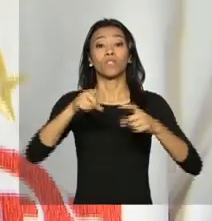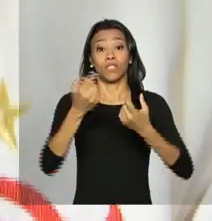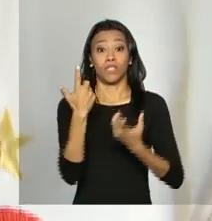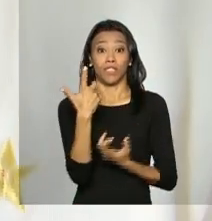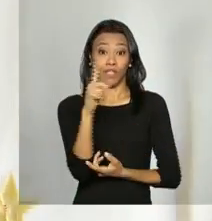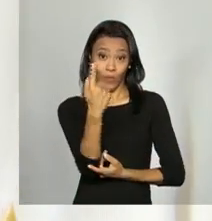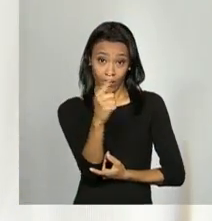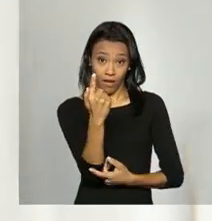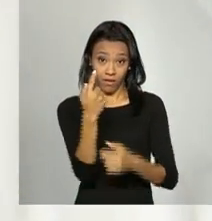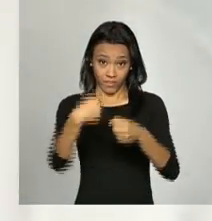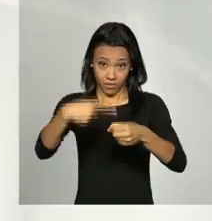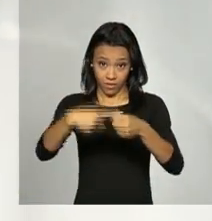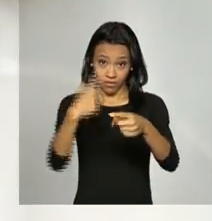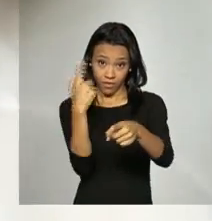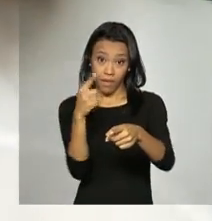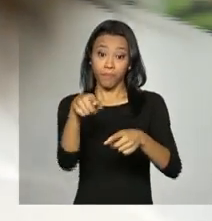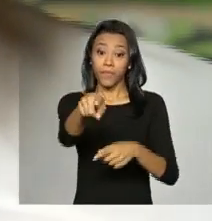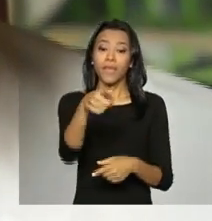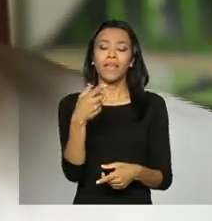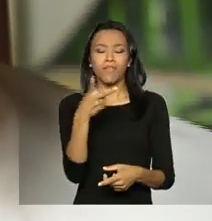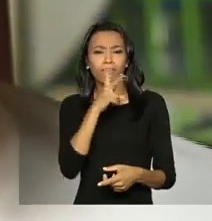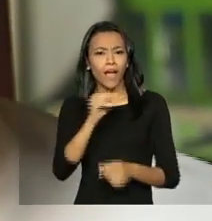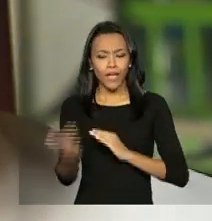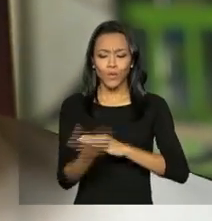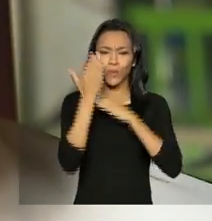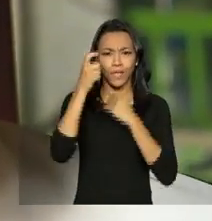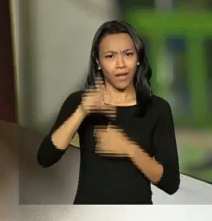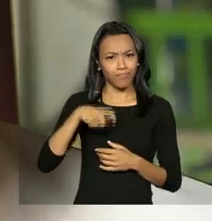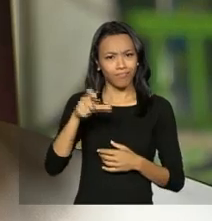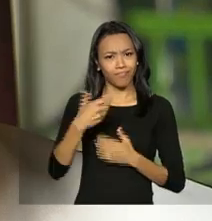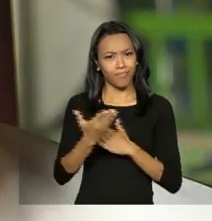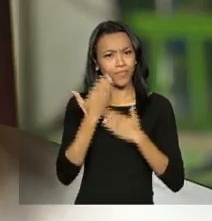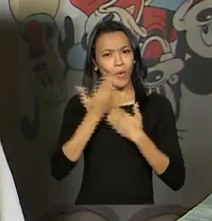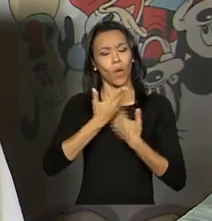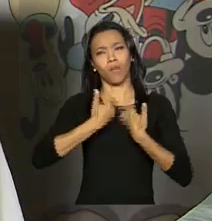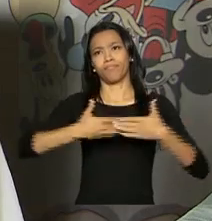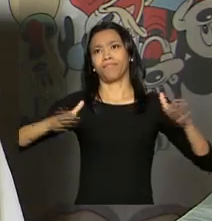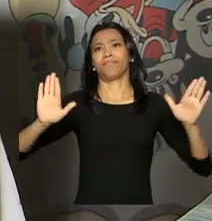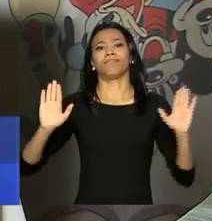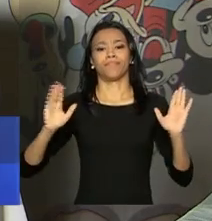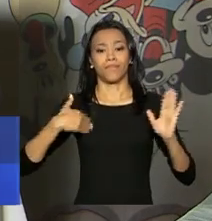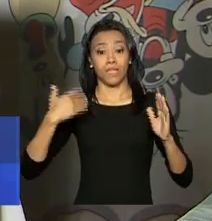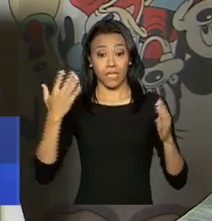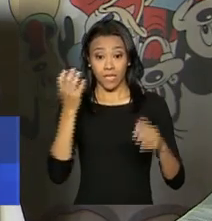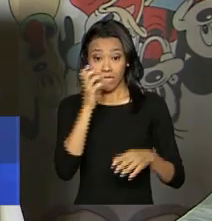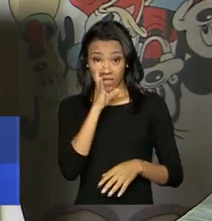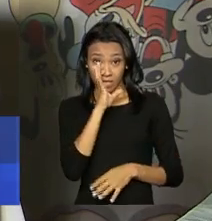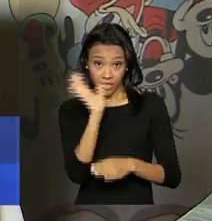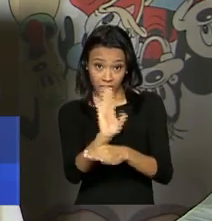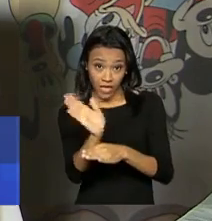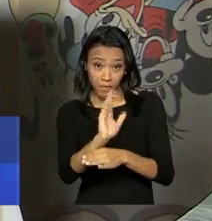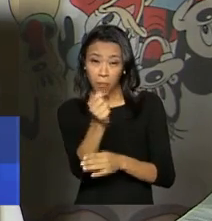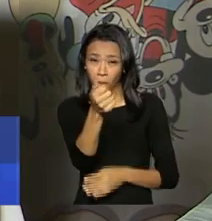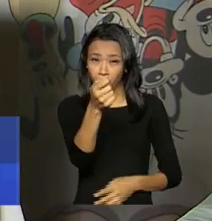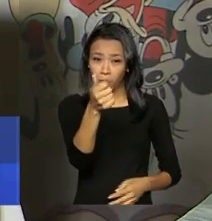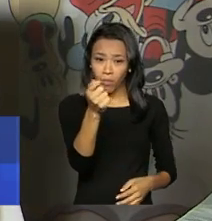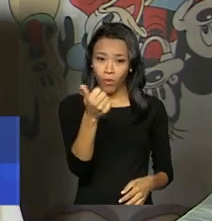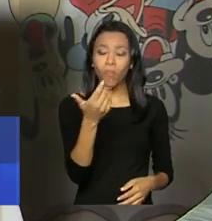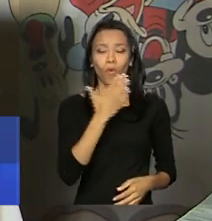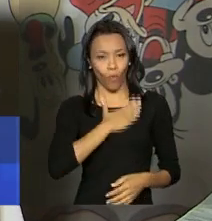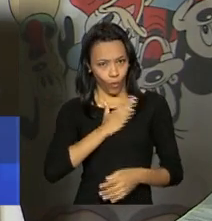Goiás. O estudante conta que o benefício vai abrir várias oportunidades. No cinema eu fui muito pouco, mas eu gosto de ir.